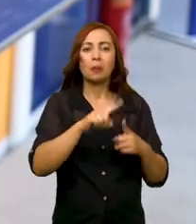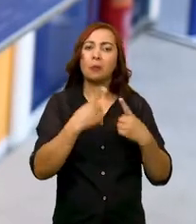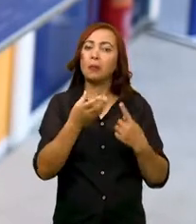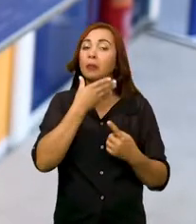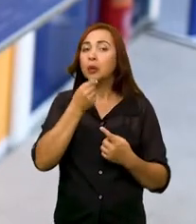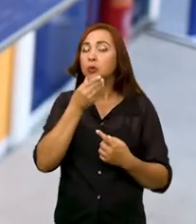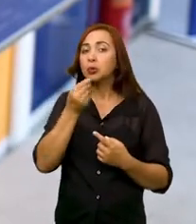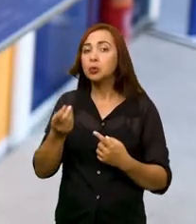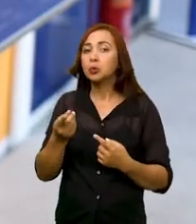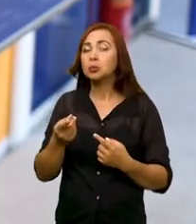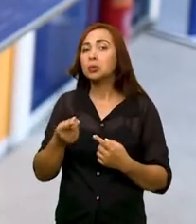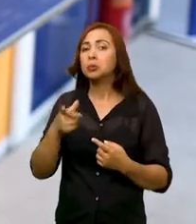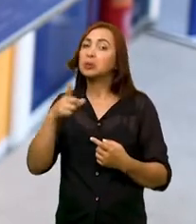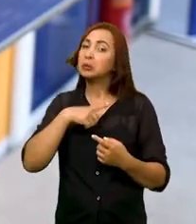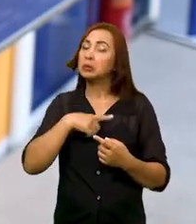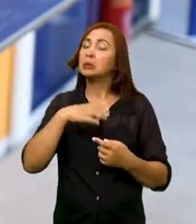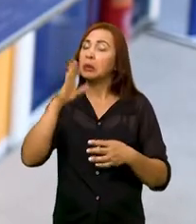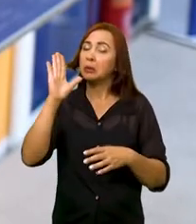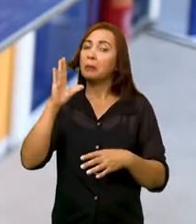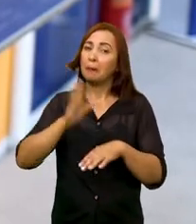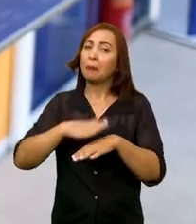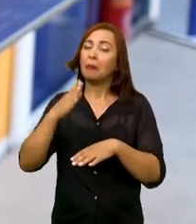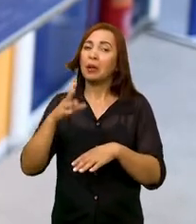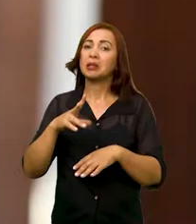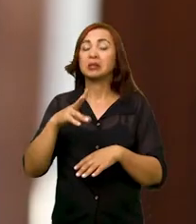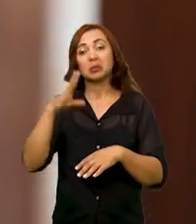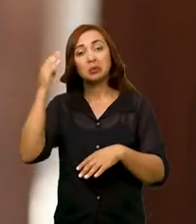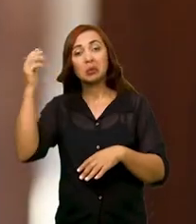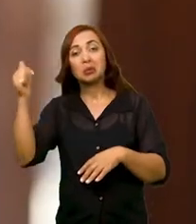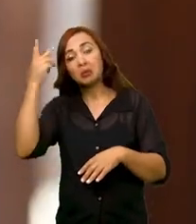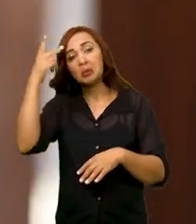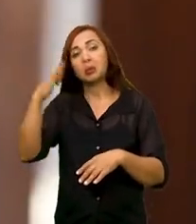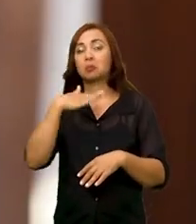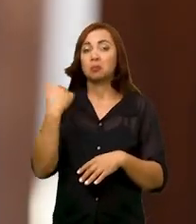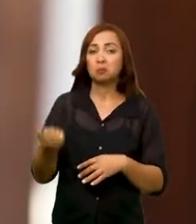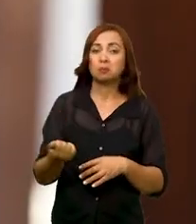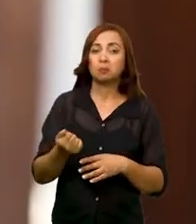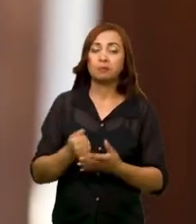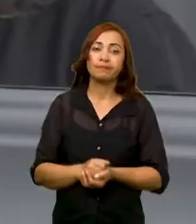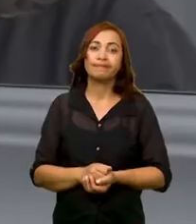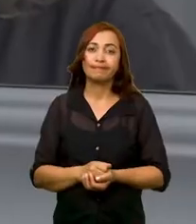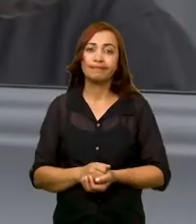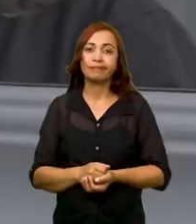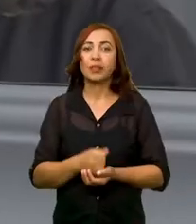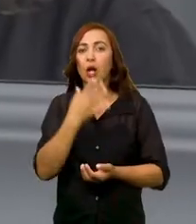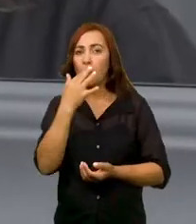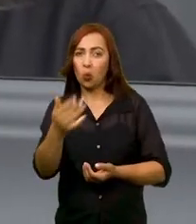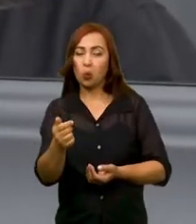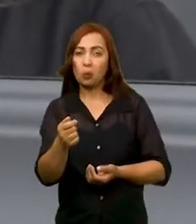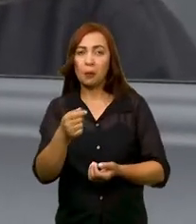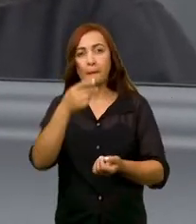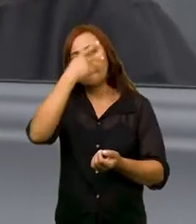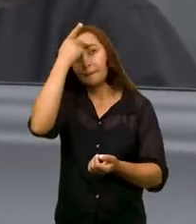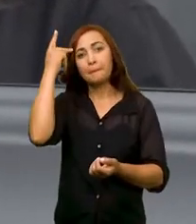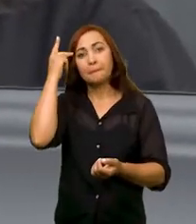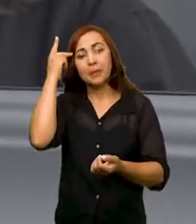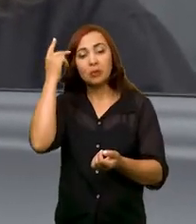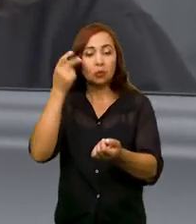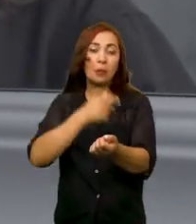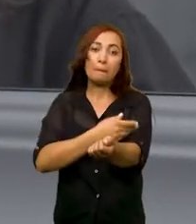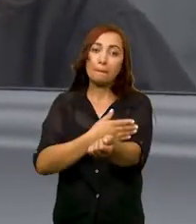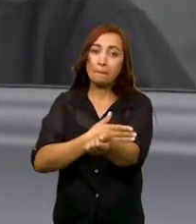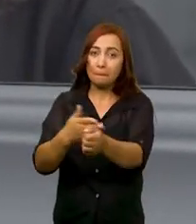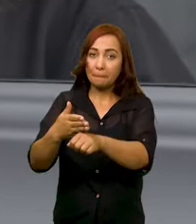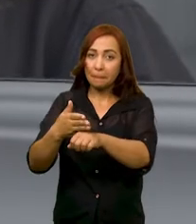por sua vez, cometem suicídios consumados com maior frequência que as mulheres. Sobre a questão da raça cor, houve o predomínio da raça branca e